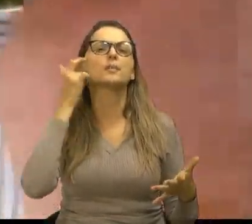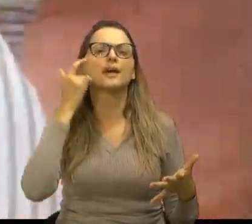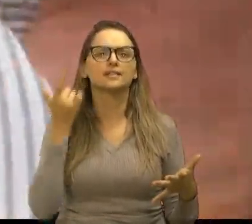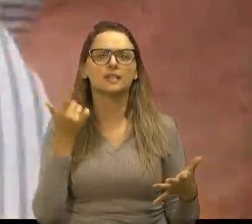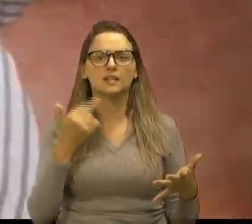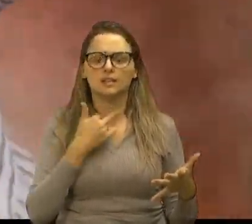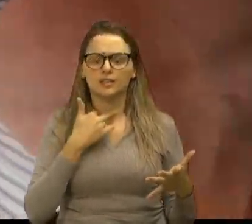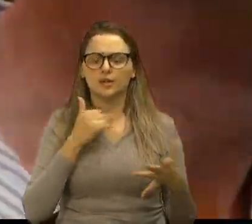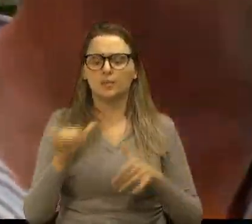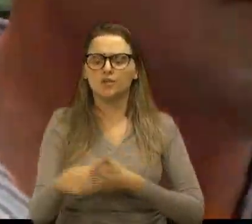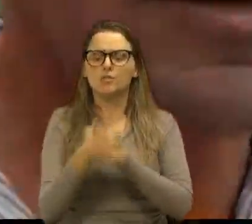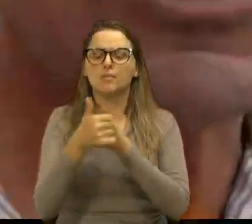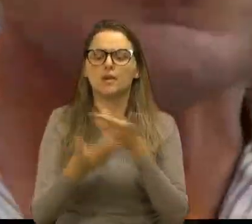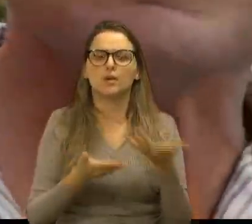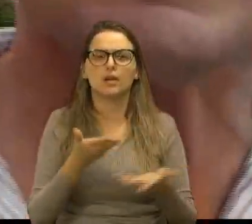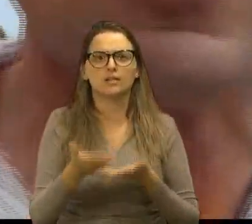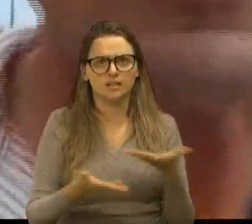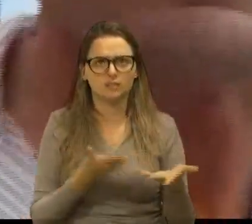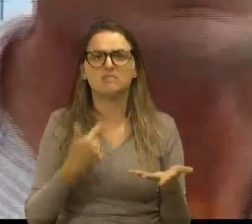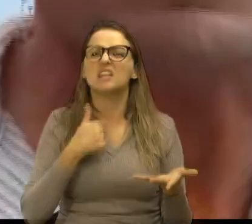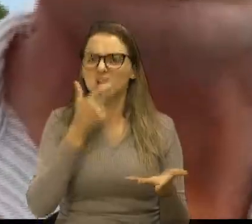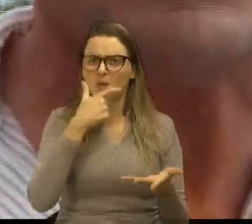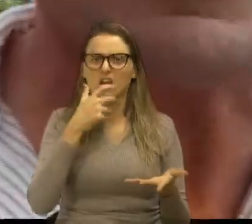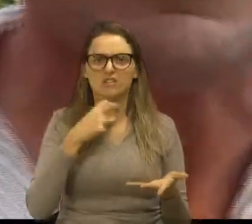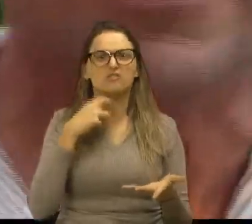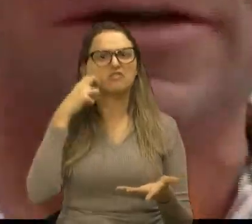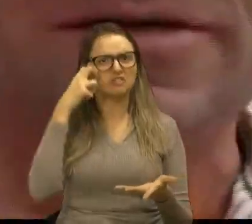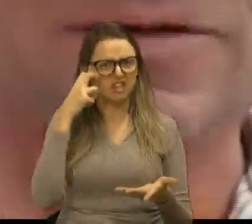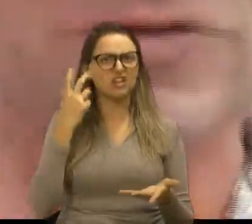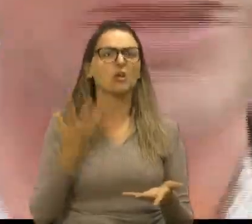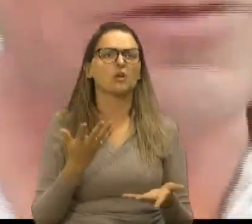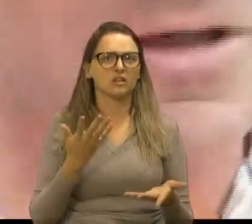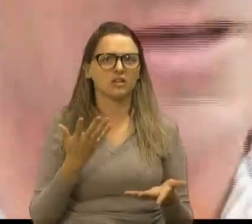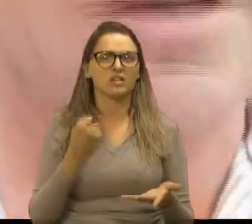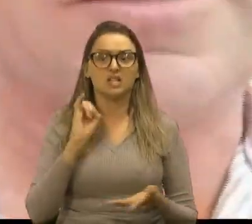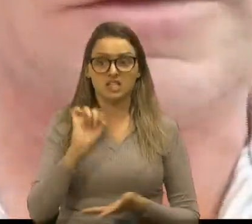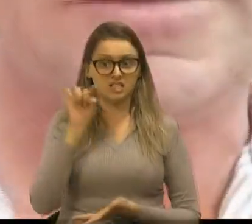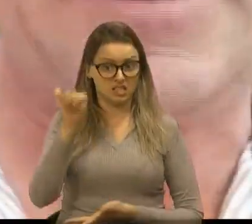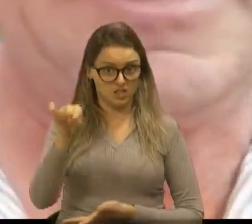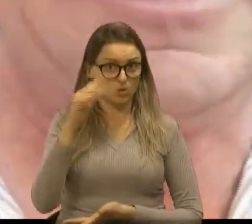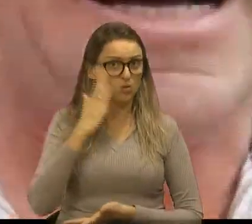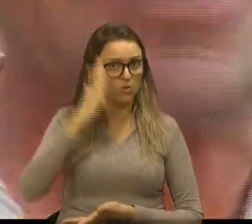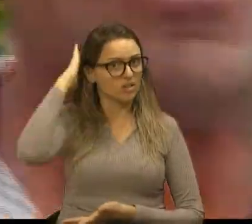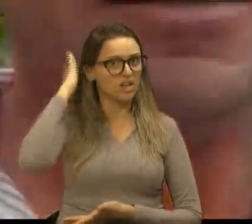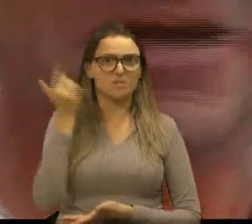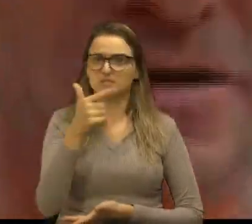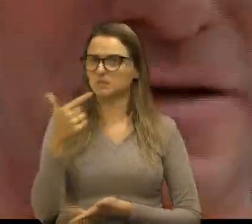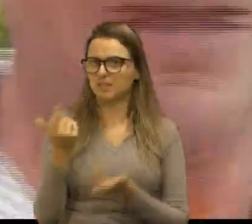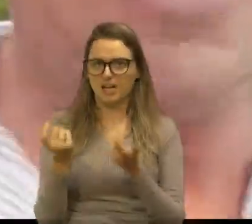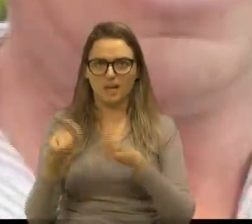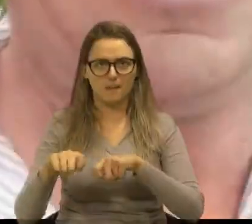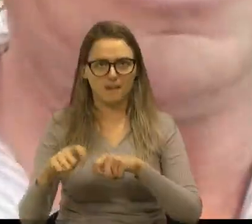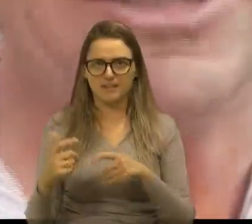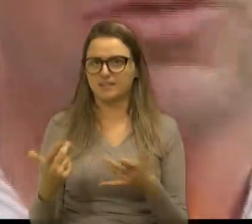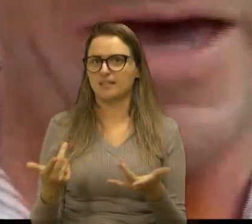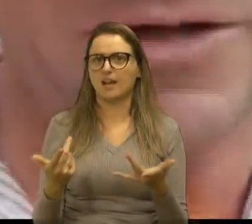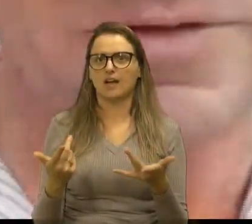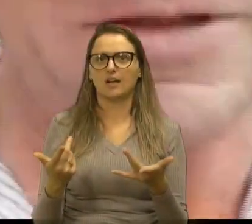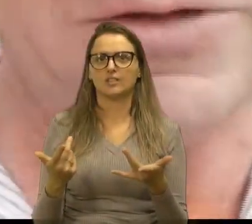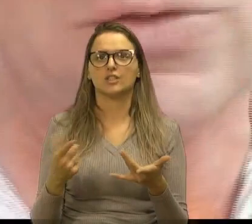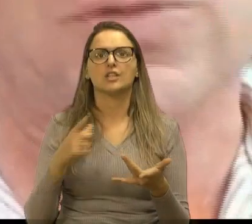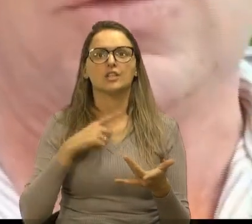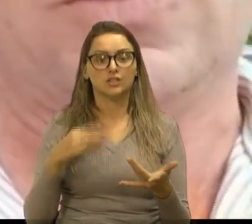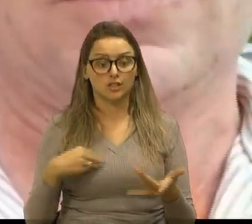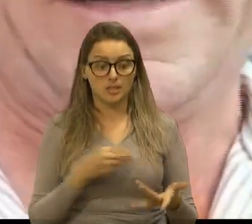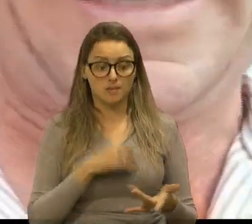melhor um pouco? Eu acho uma vergonha isso daqui, sabe? Se você não tem capacidade de deixar o médico